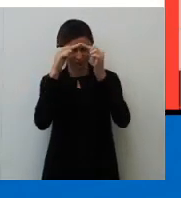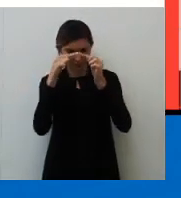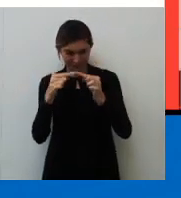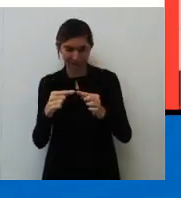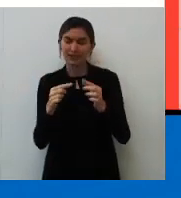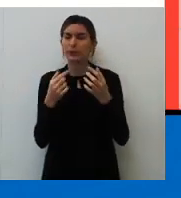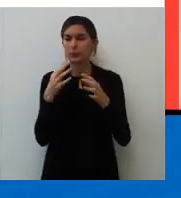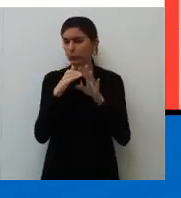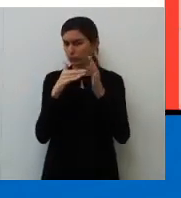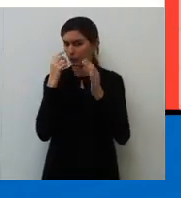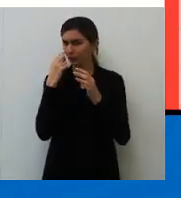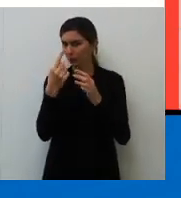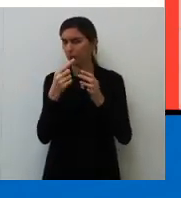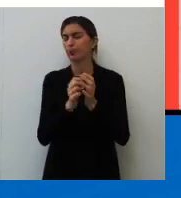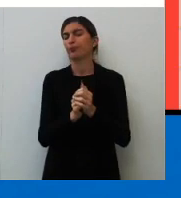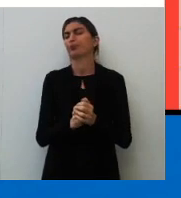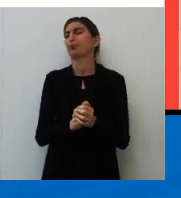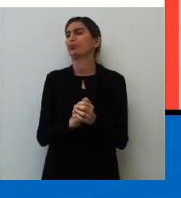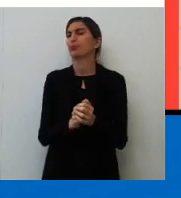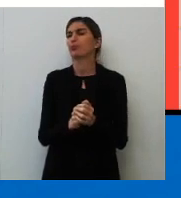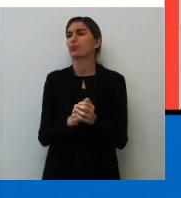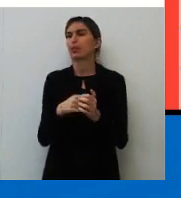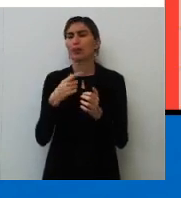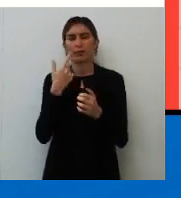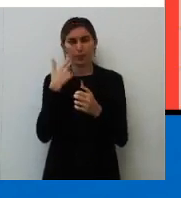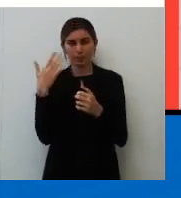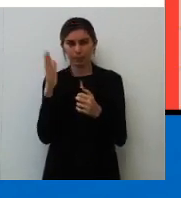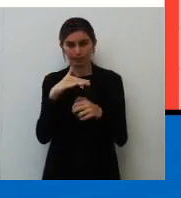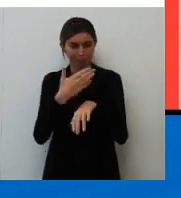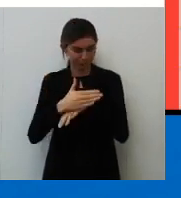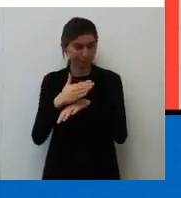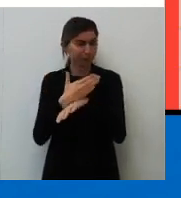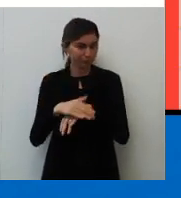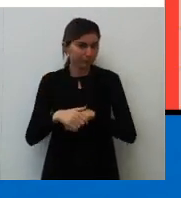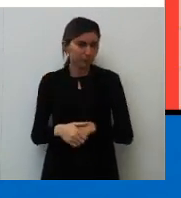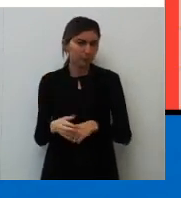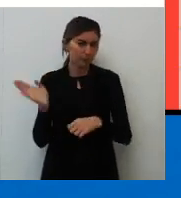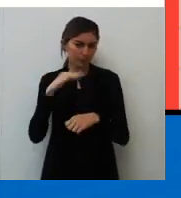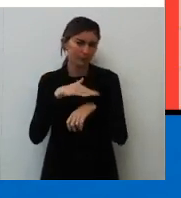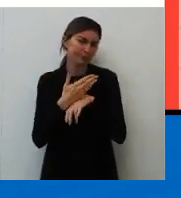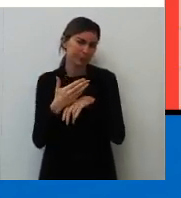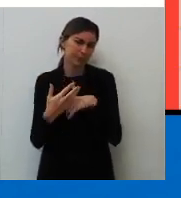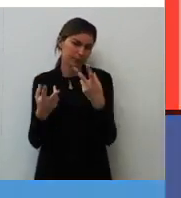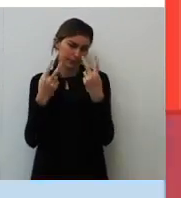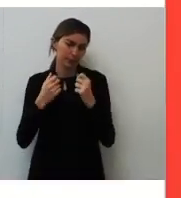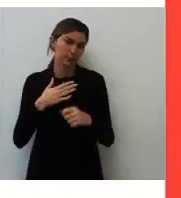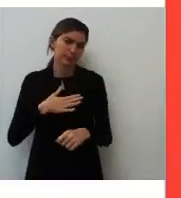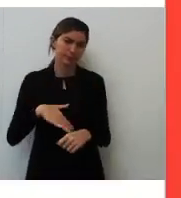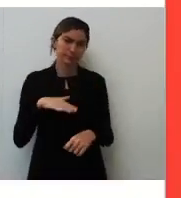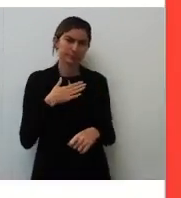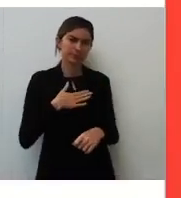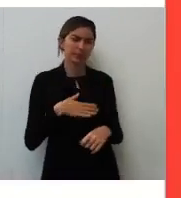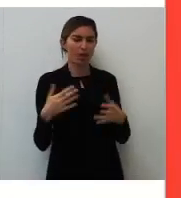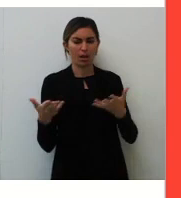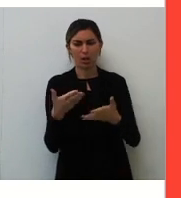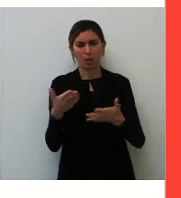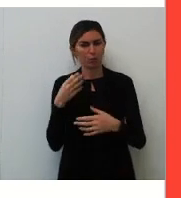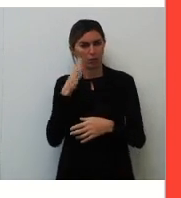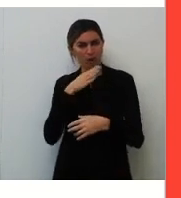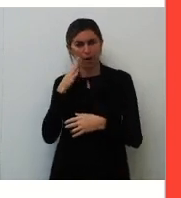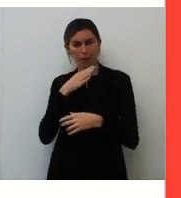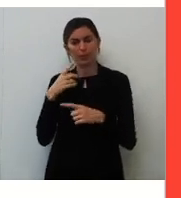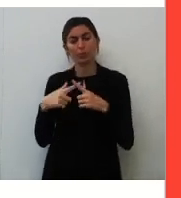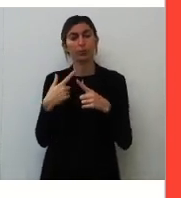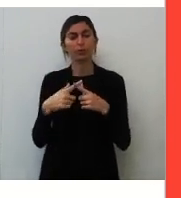isso. Tá bom? São sinônimos. Vamos embora treinar? Vamos lá? Percebeu? É tranquilo, gente. Ah, Luiz, hoje tá muito rápido.